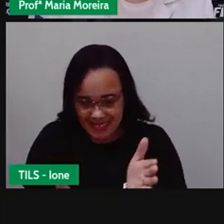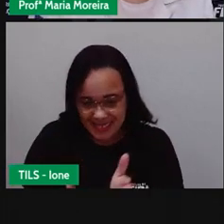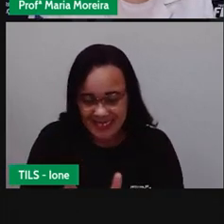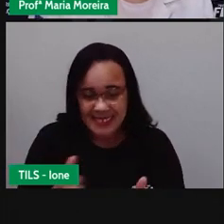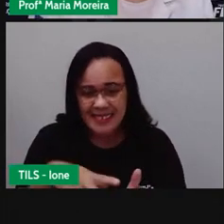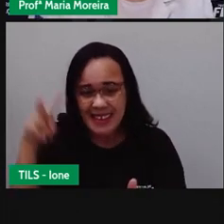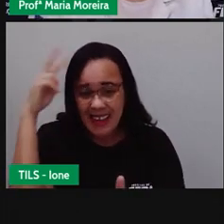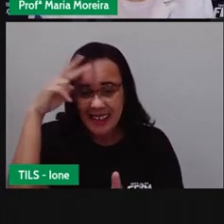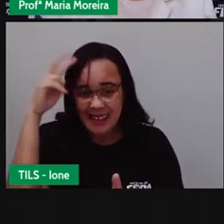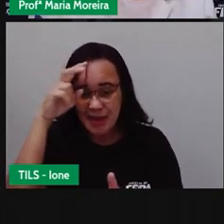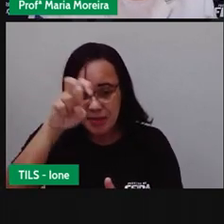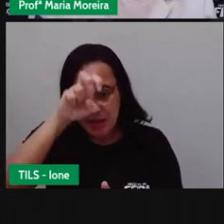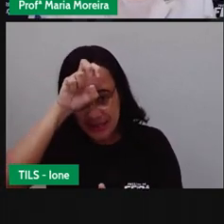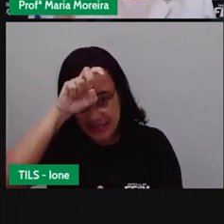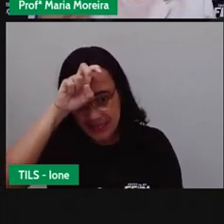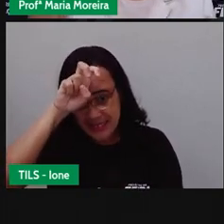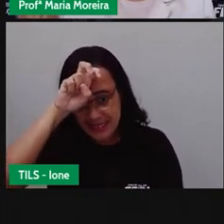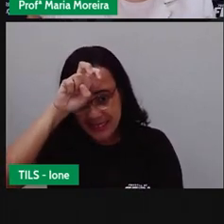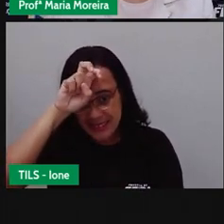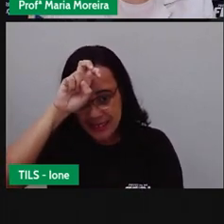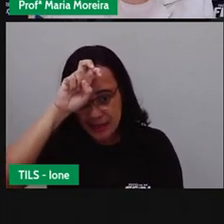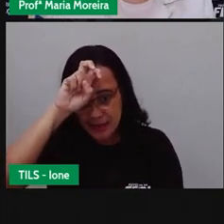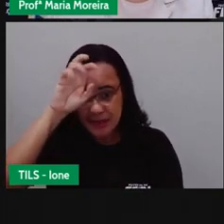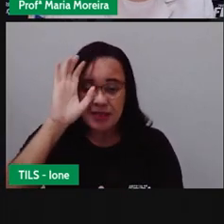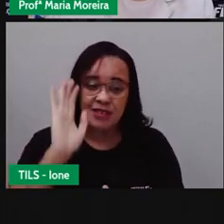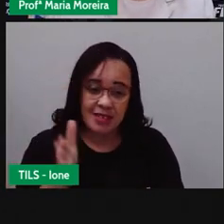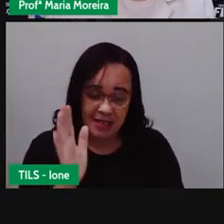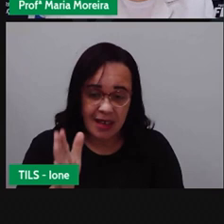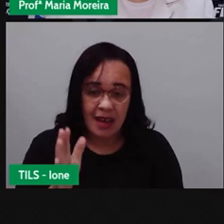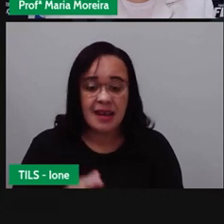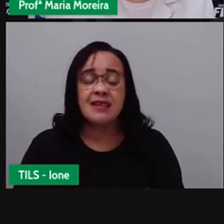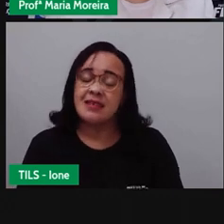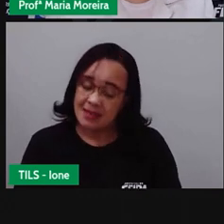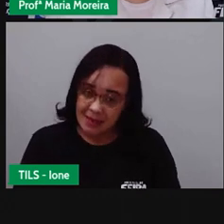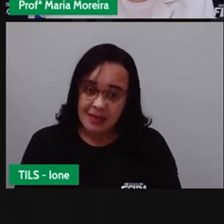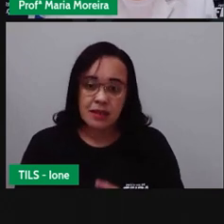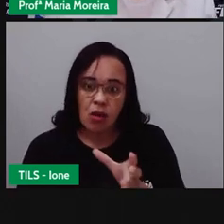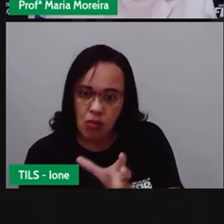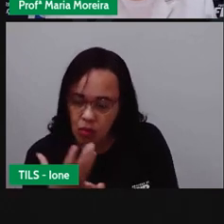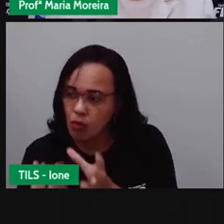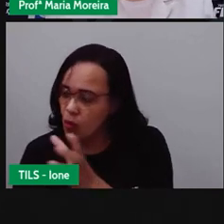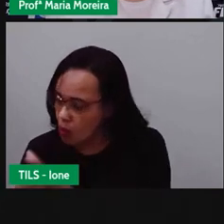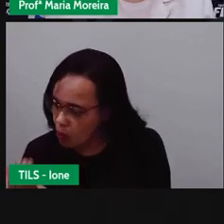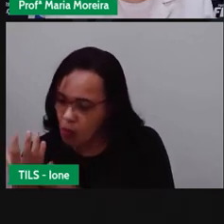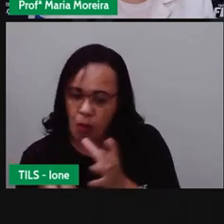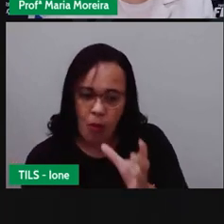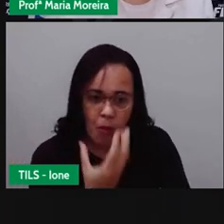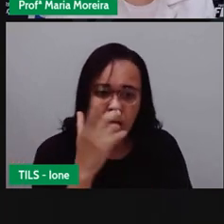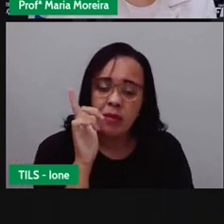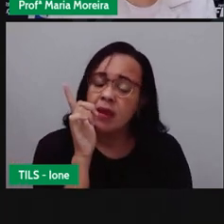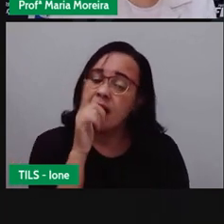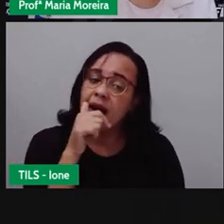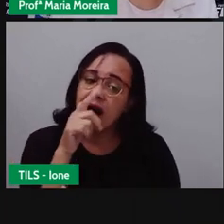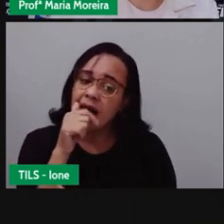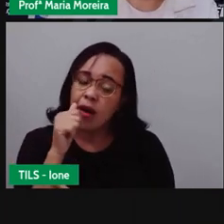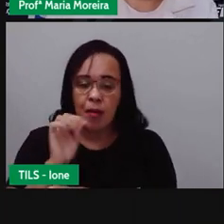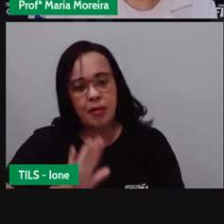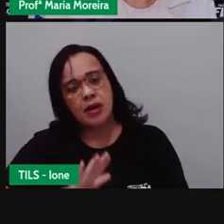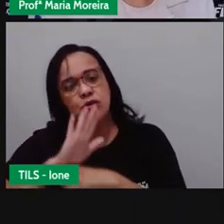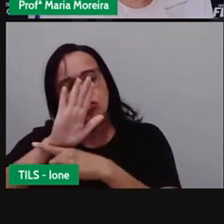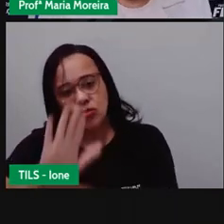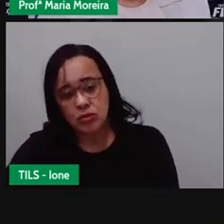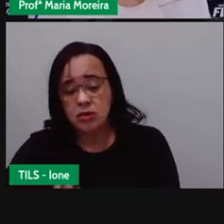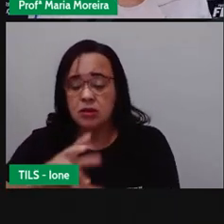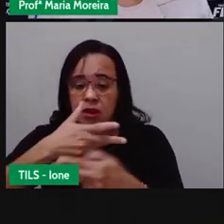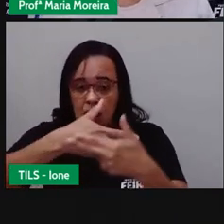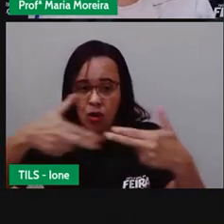egípcios, pois é. Criando canais para irrigar plantações e abastecer o quê? Os rebanhos que precisavam de quê?